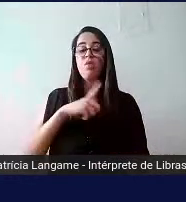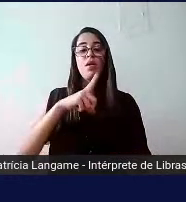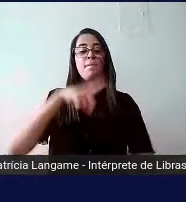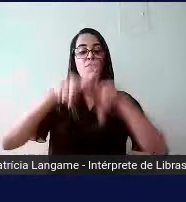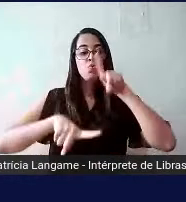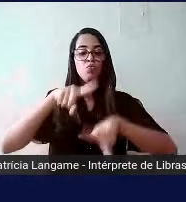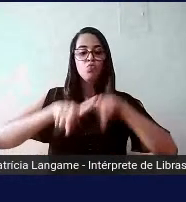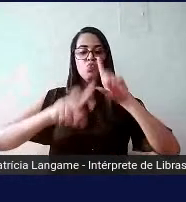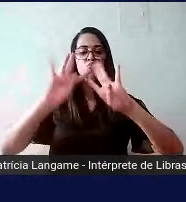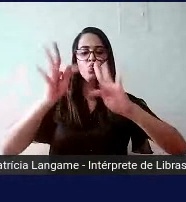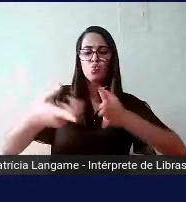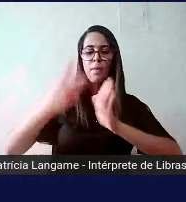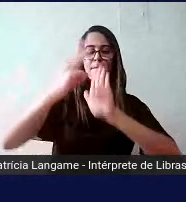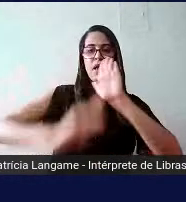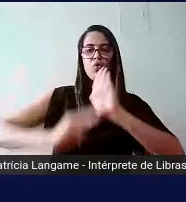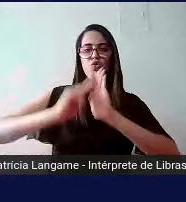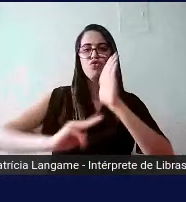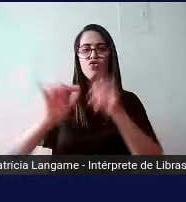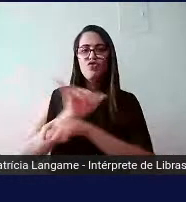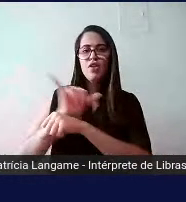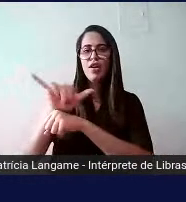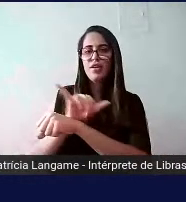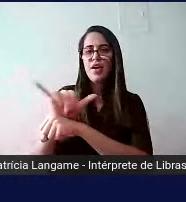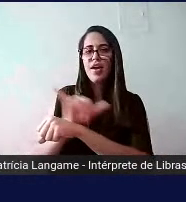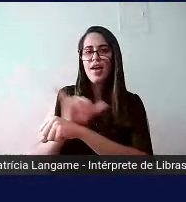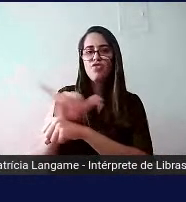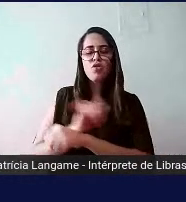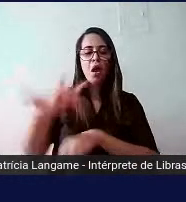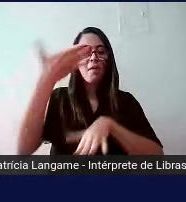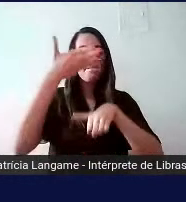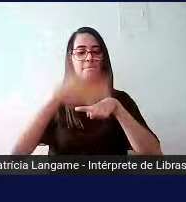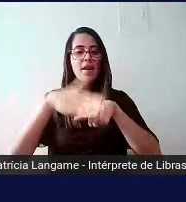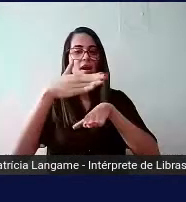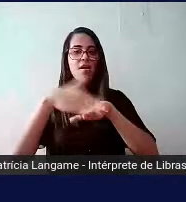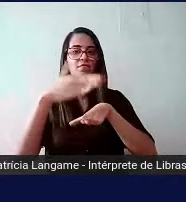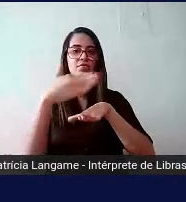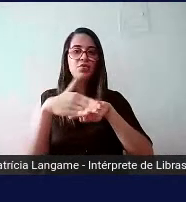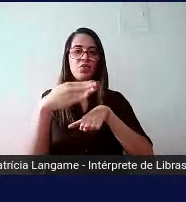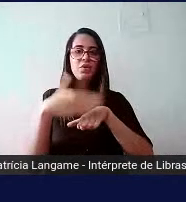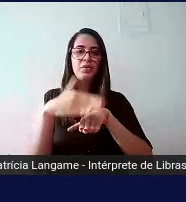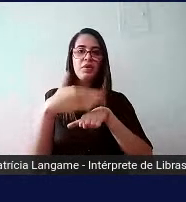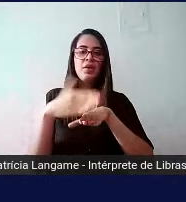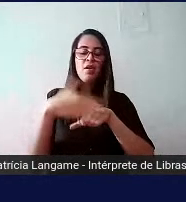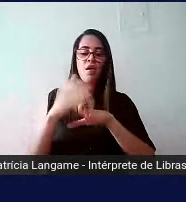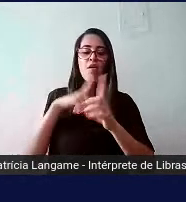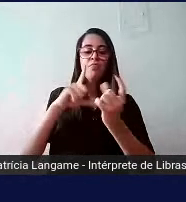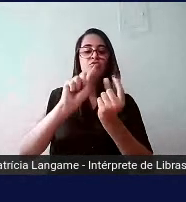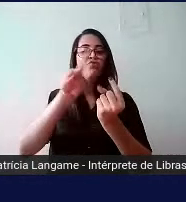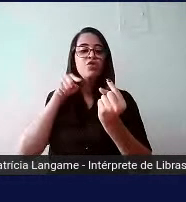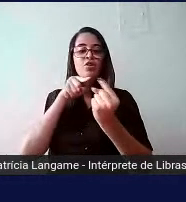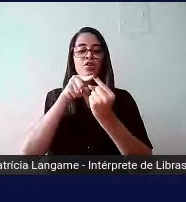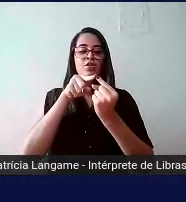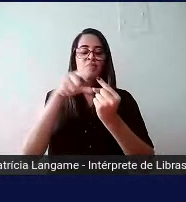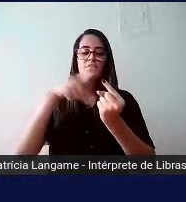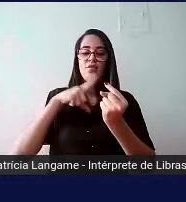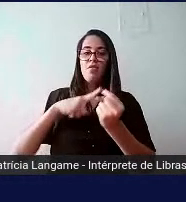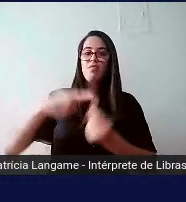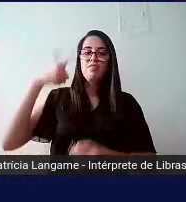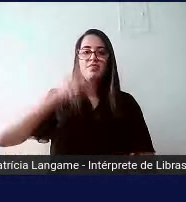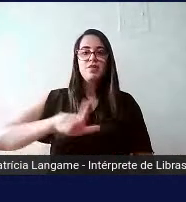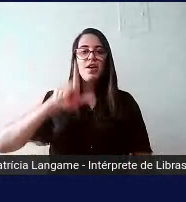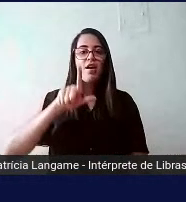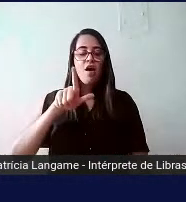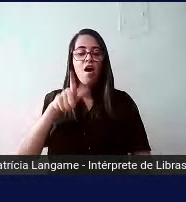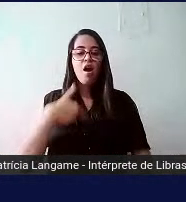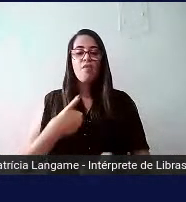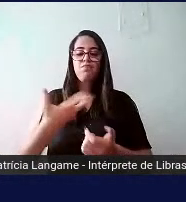serviços, metodologias, estratégias, práticas que objetivam promover a funcionalidade relacionada à atividade,